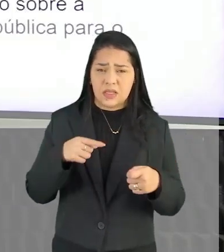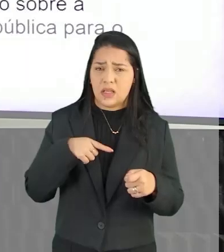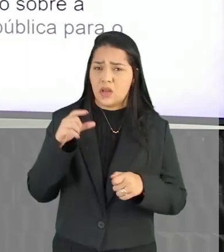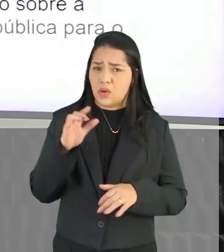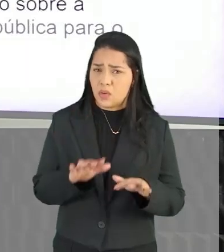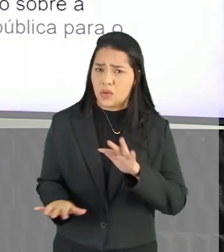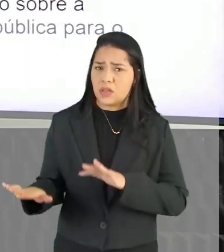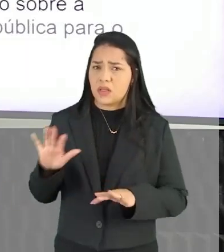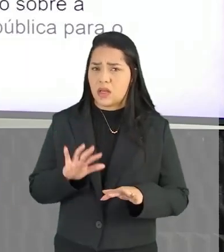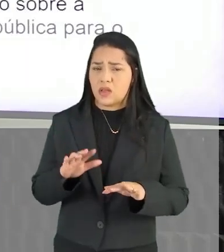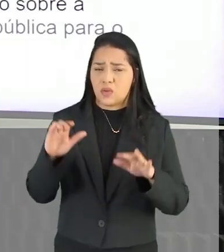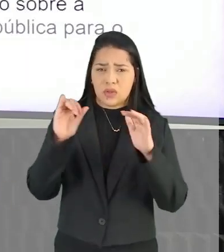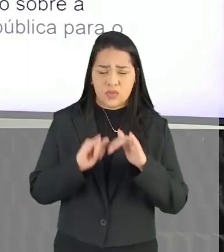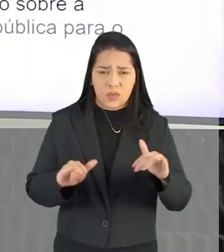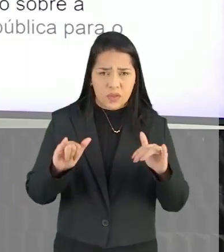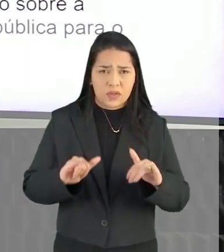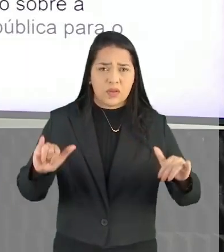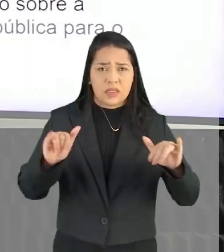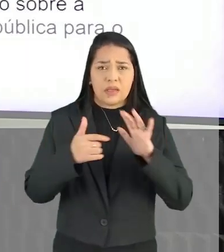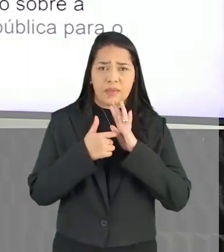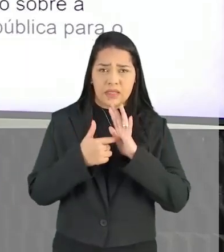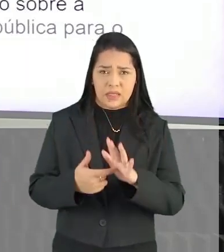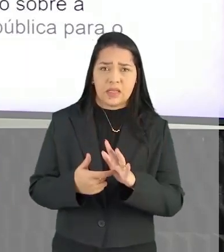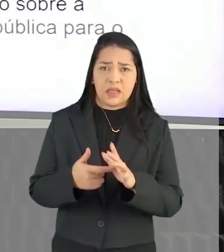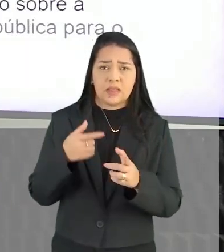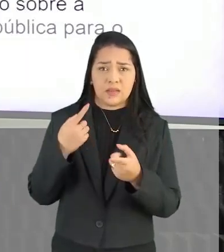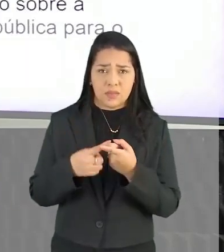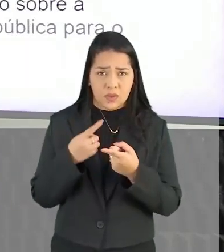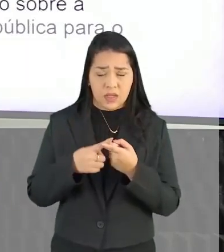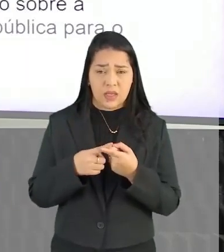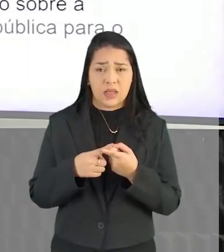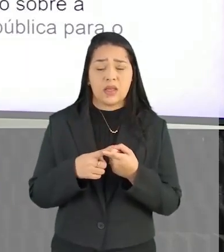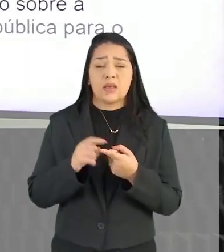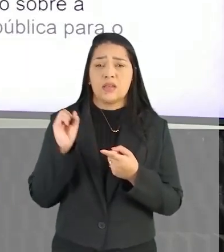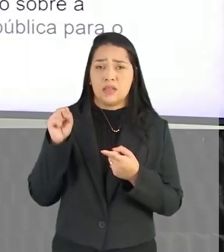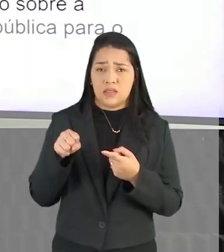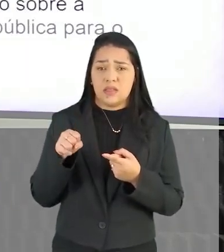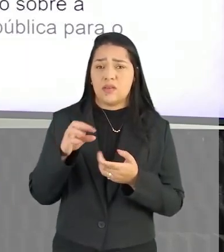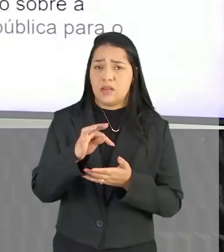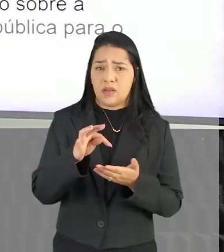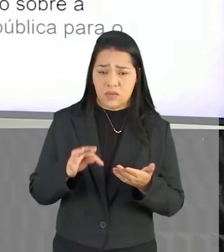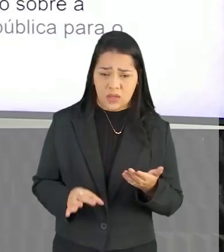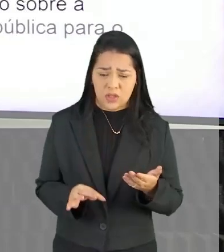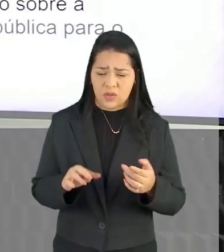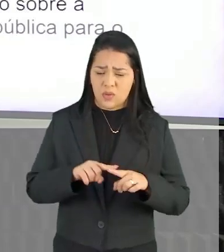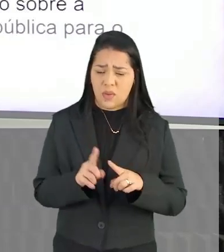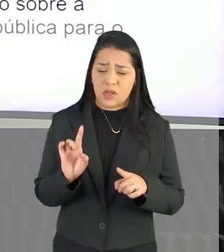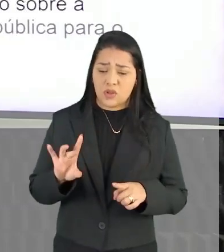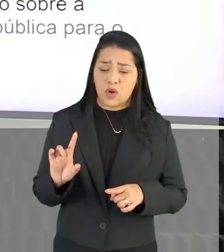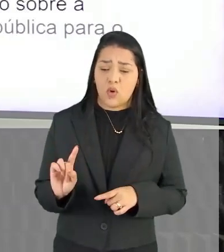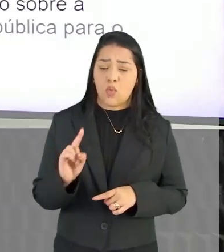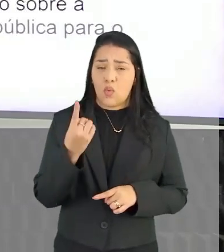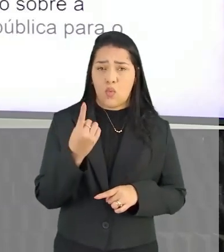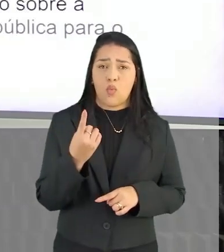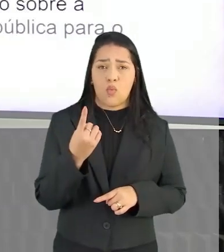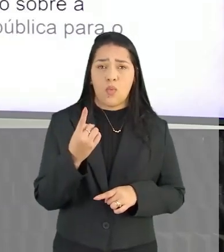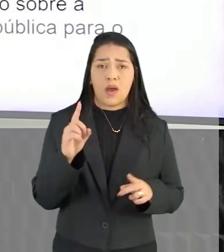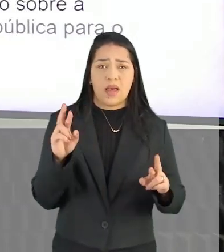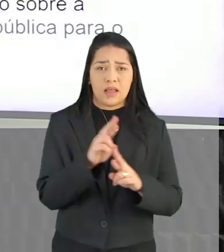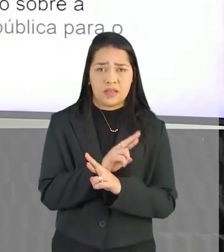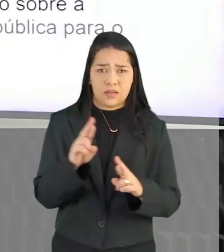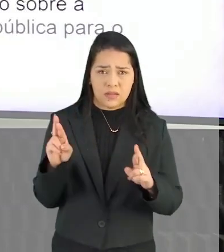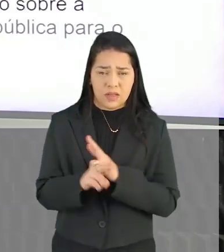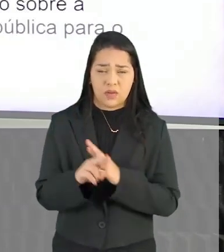cuidado Com as informações Apresentadas nas alternativas Porque elas são plausíveis Ao que está no texto Mas só uma está Diretamente